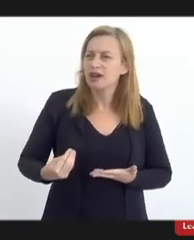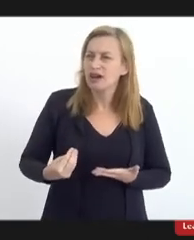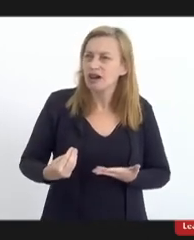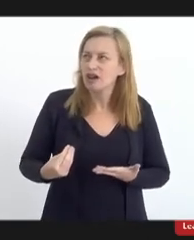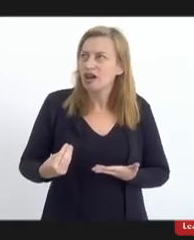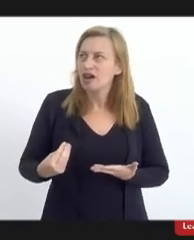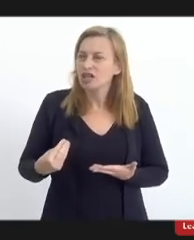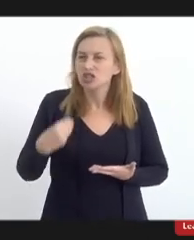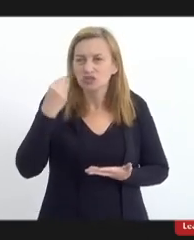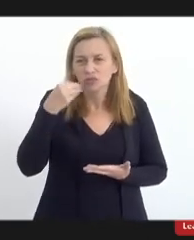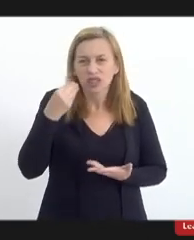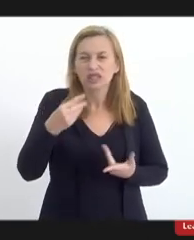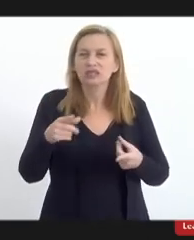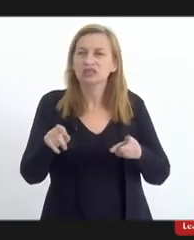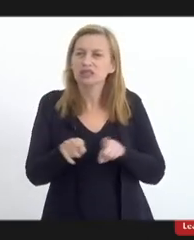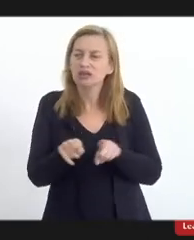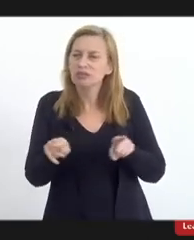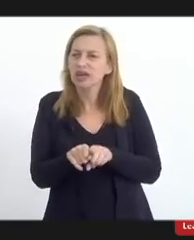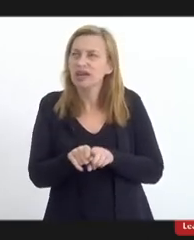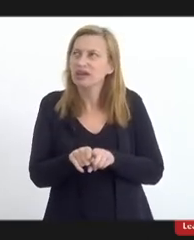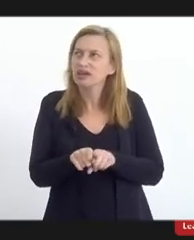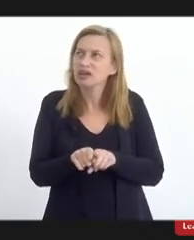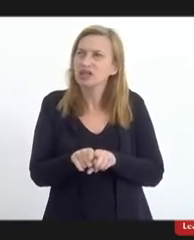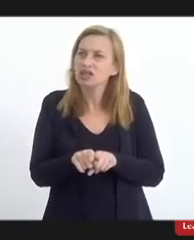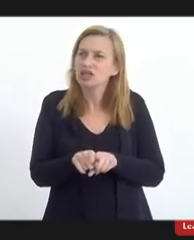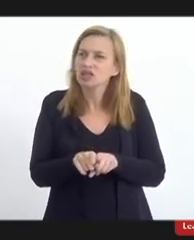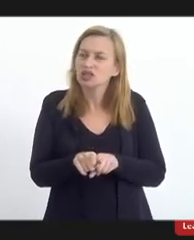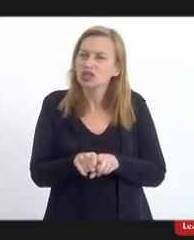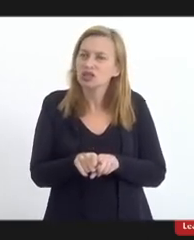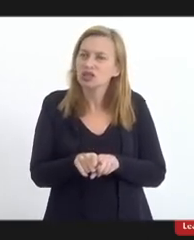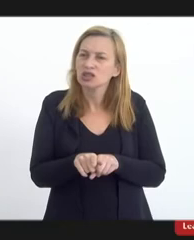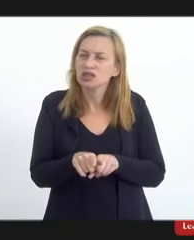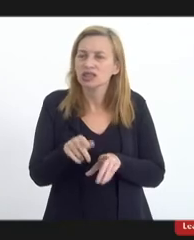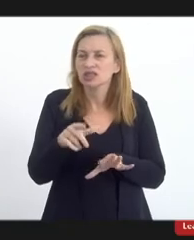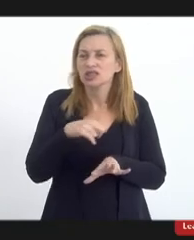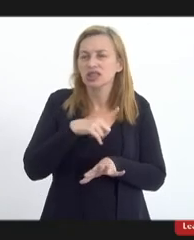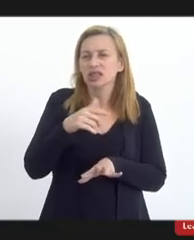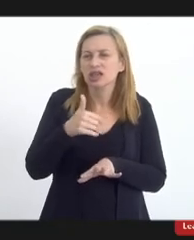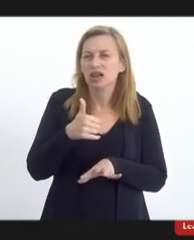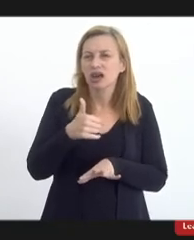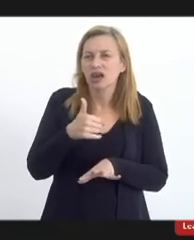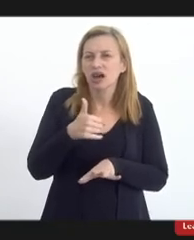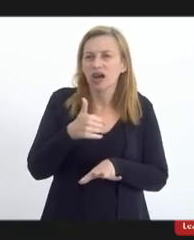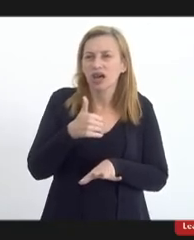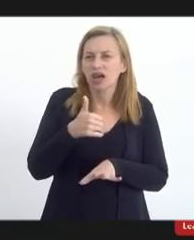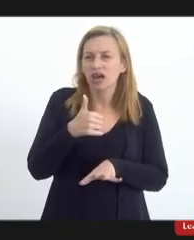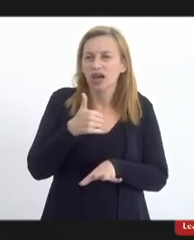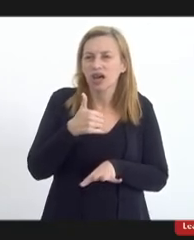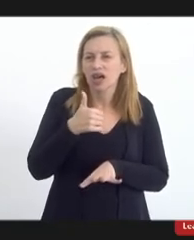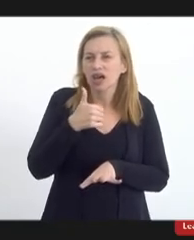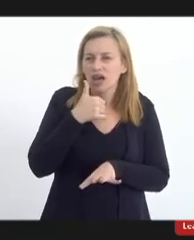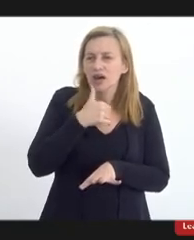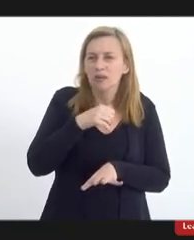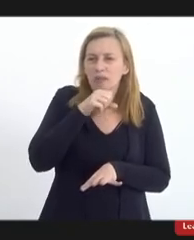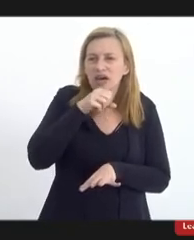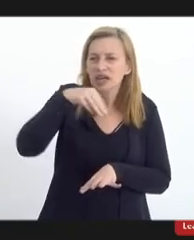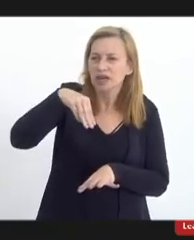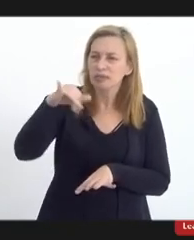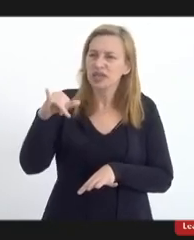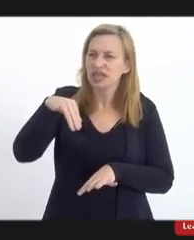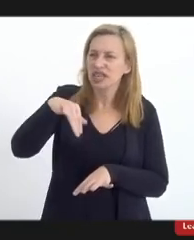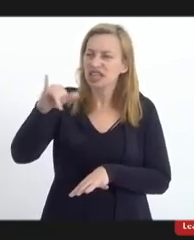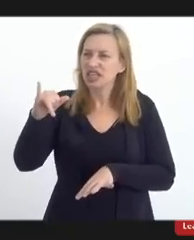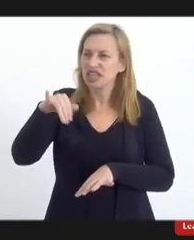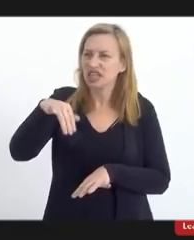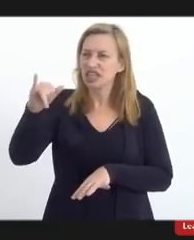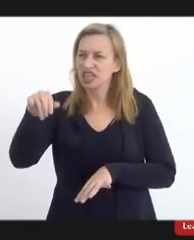também o fato de termos tido a mãe mãe menininha não é